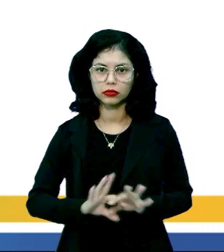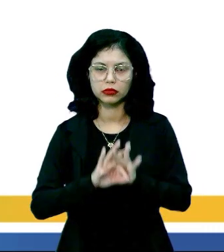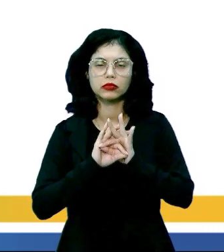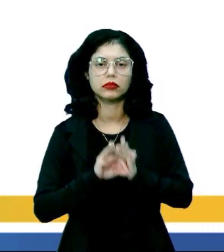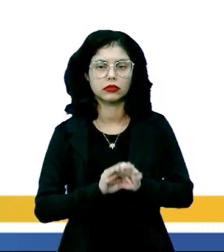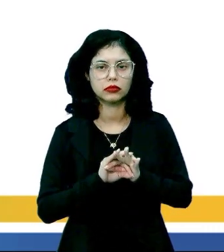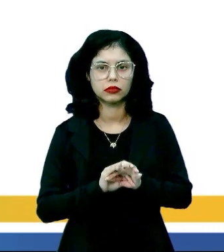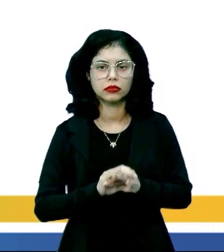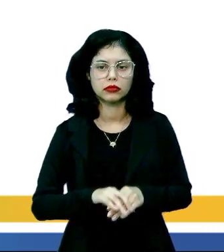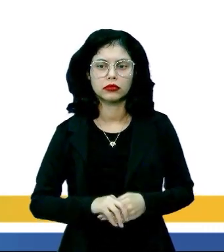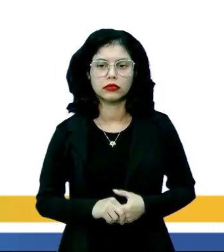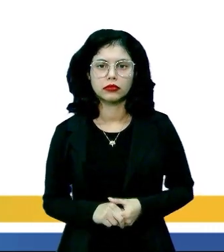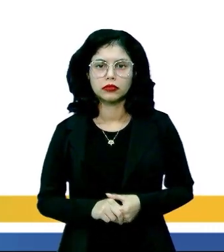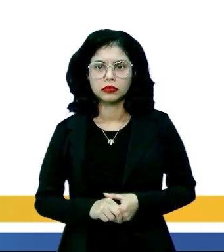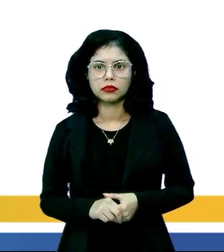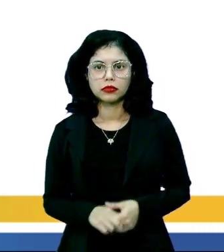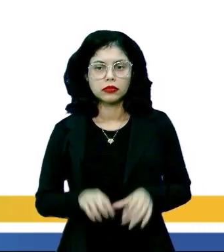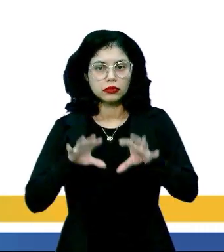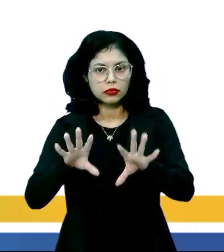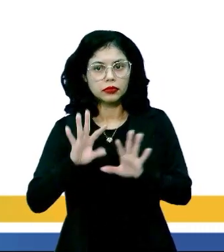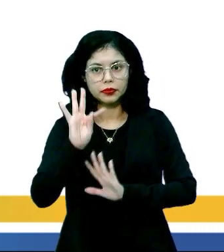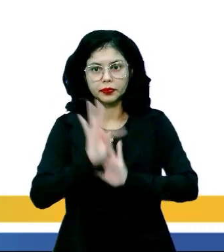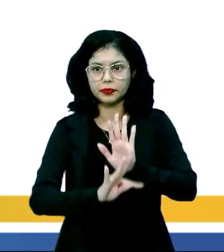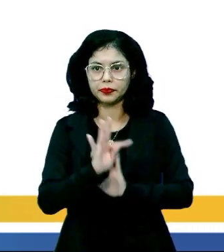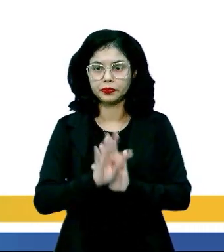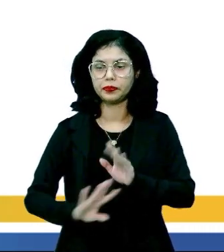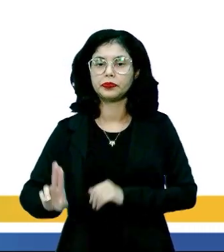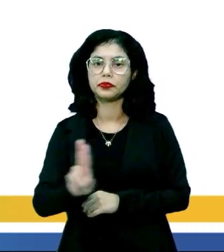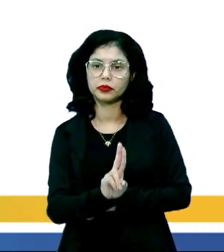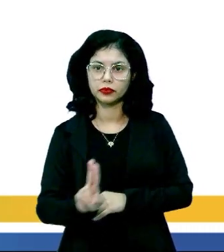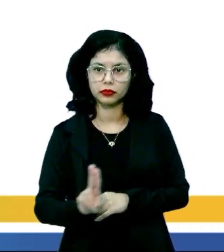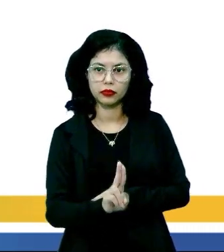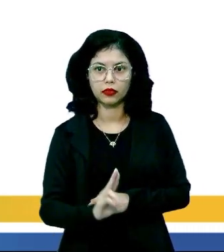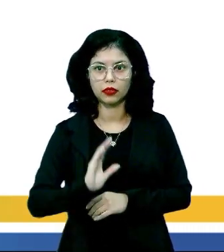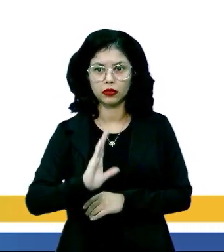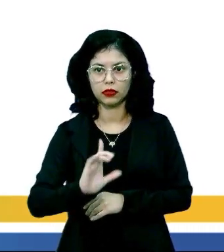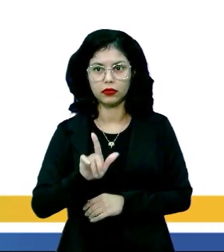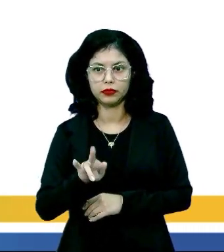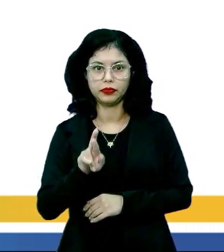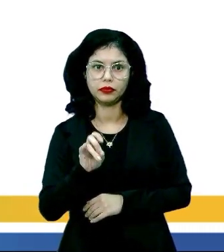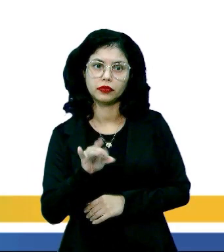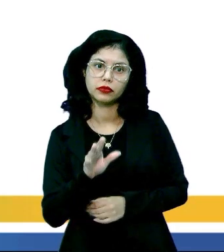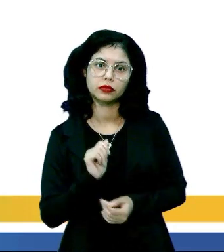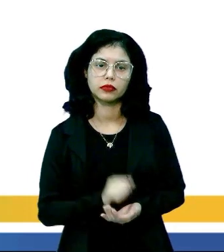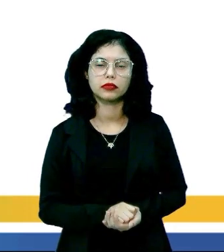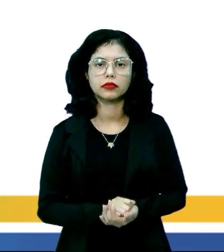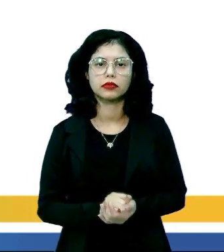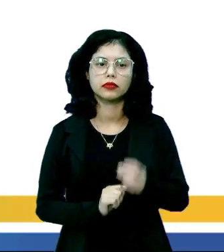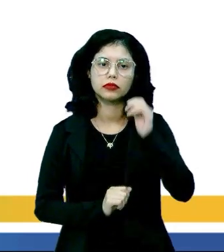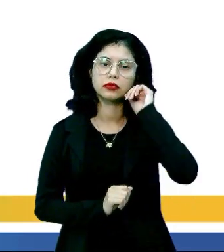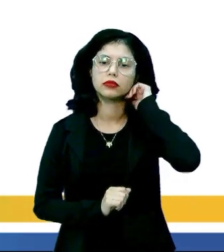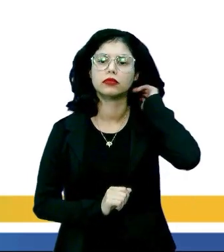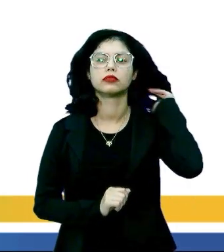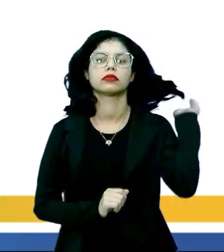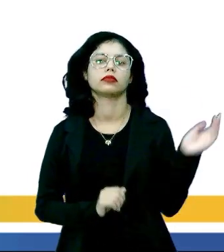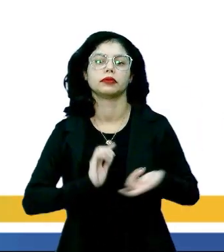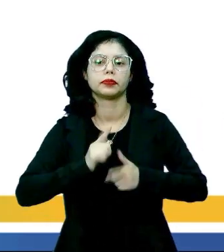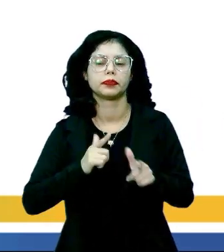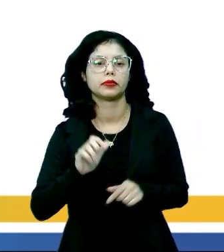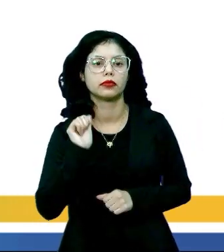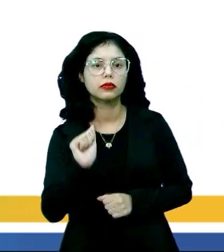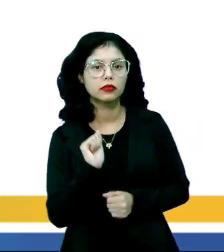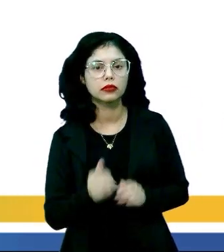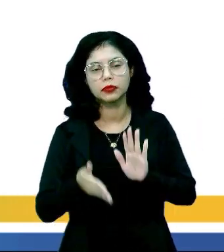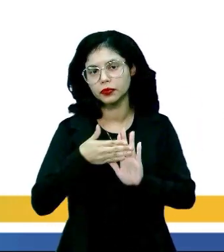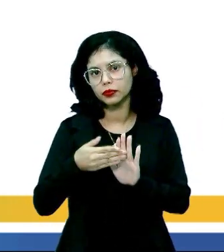comuns de comunicação e relacionamento. Nesse contexto, os chamados blogueiros, letra A,